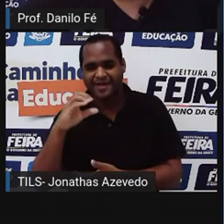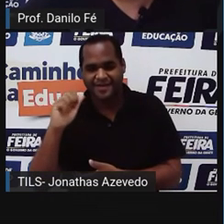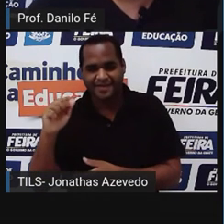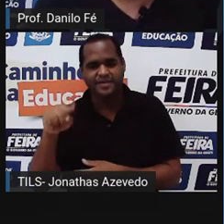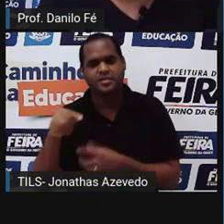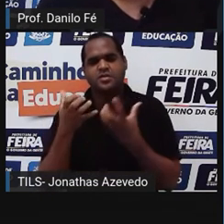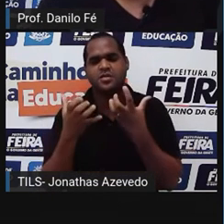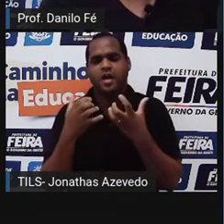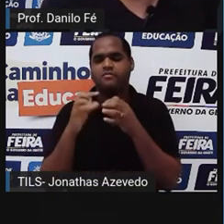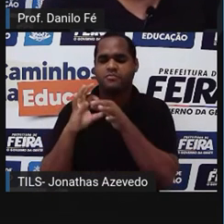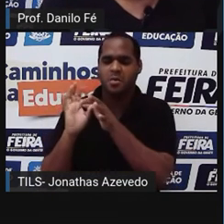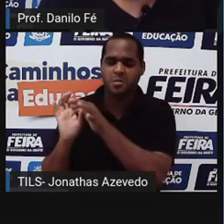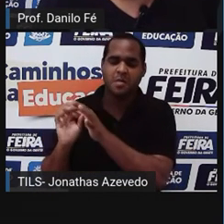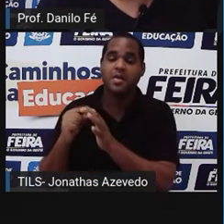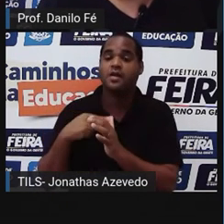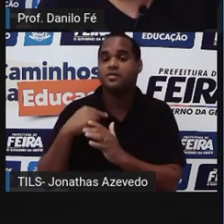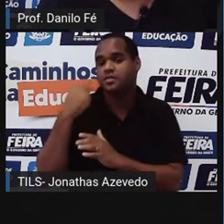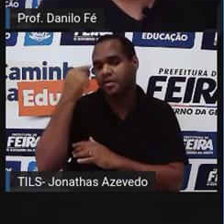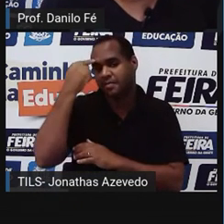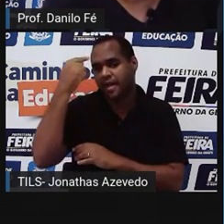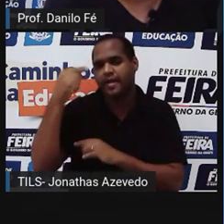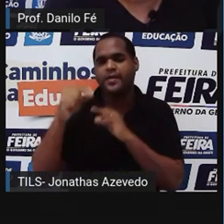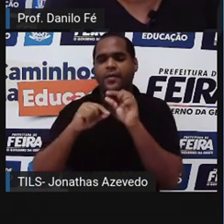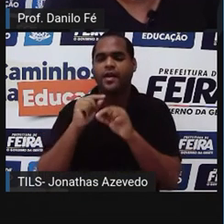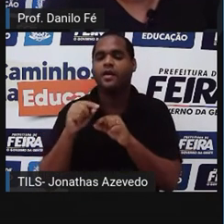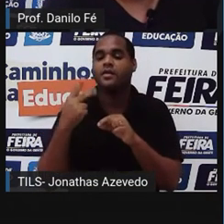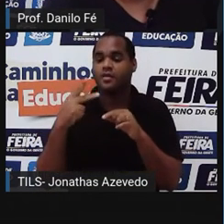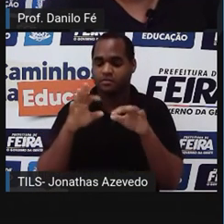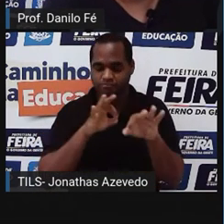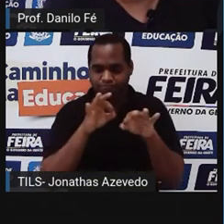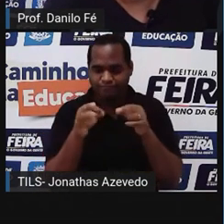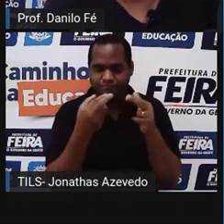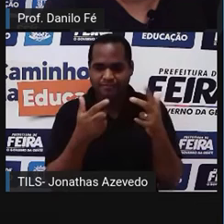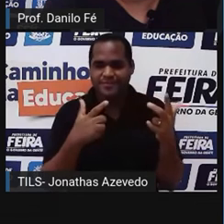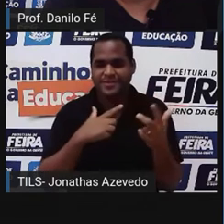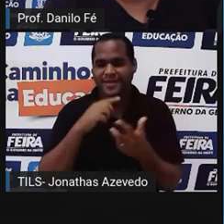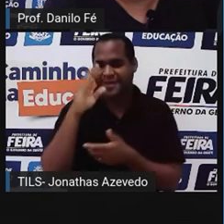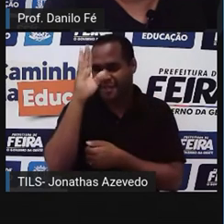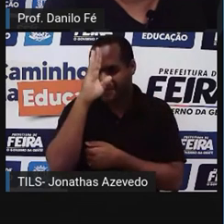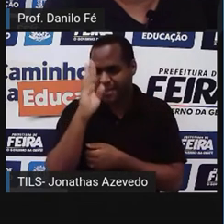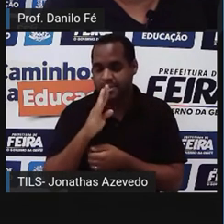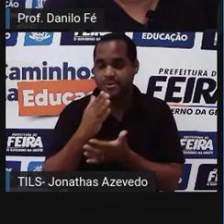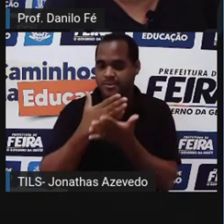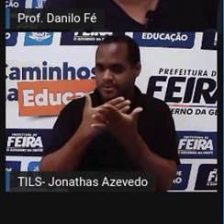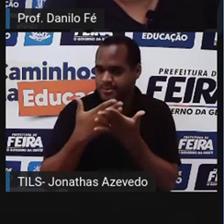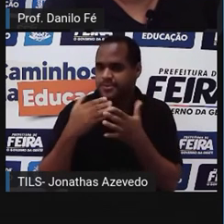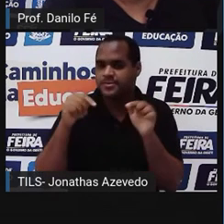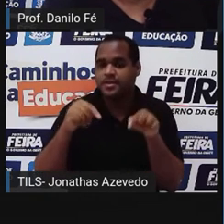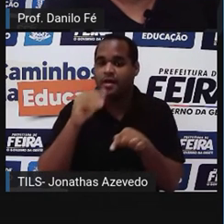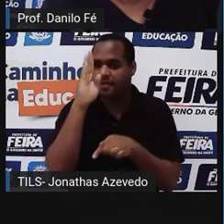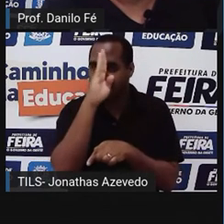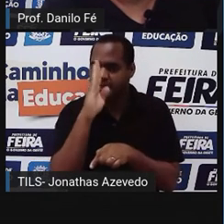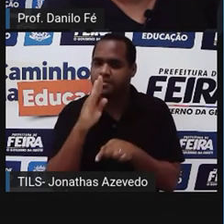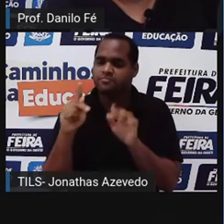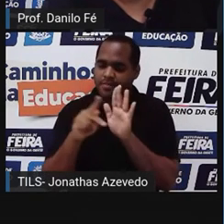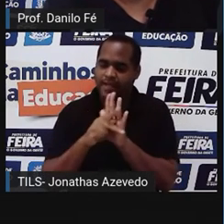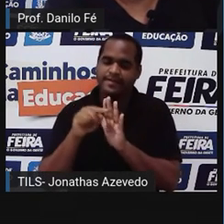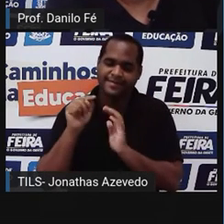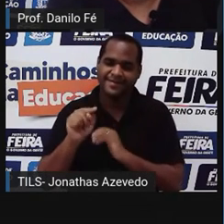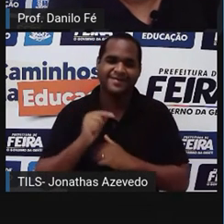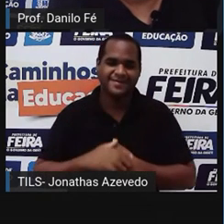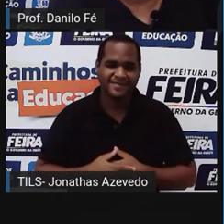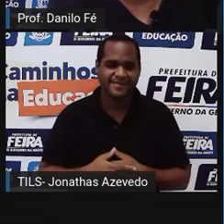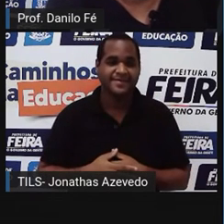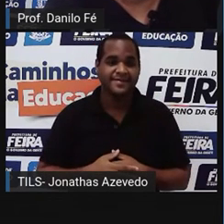ia ter por aqui, quando ele disse que a constituição do Brasil deveria ser digna do Brasil e dele próprio. Ou